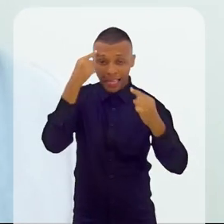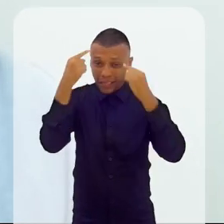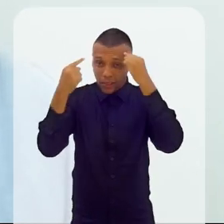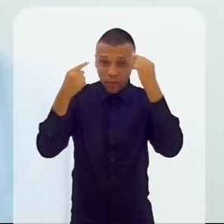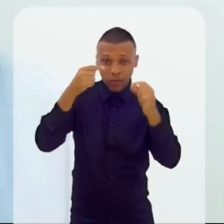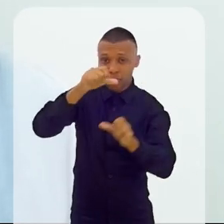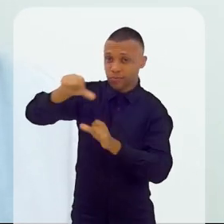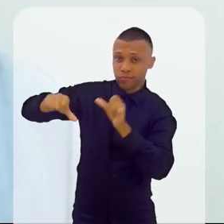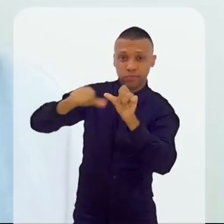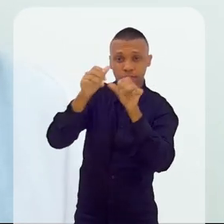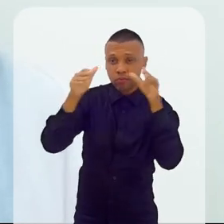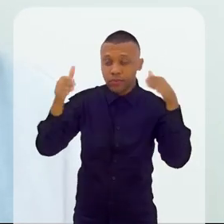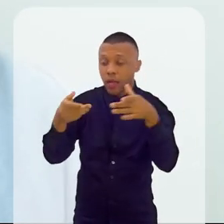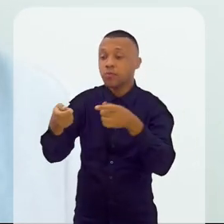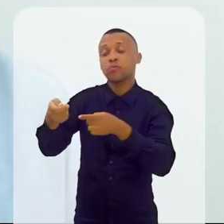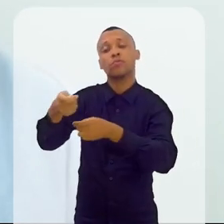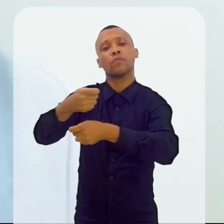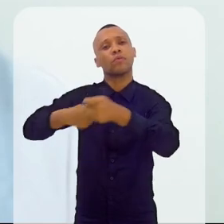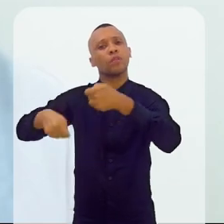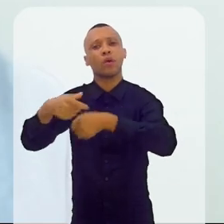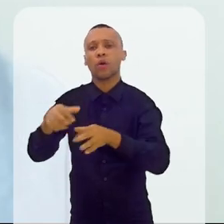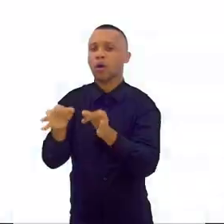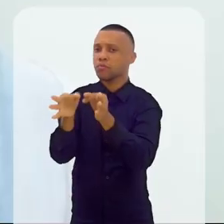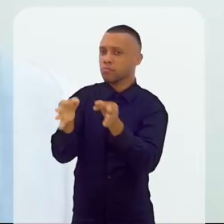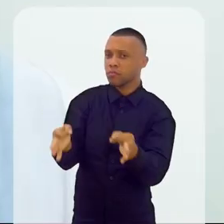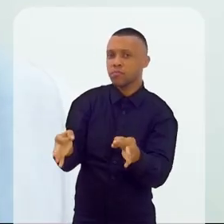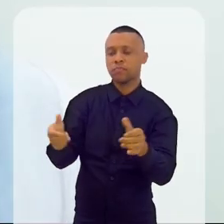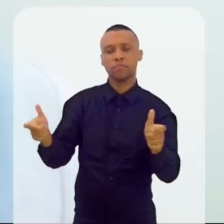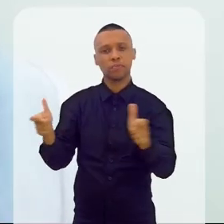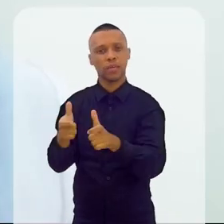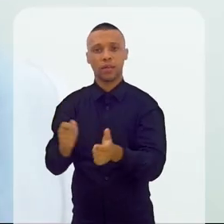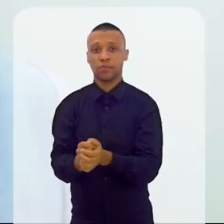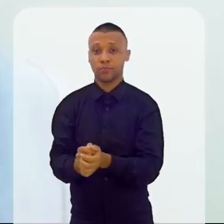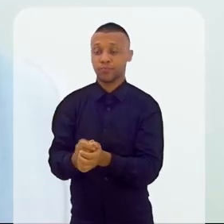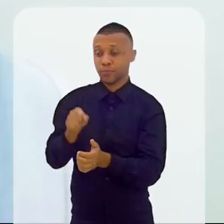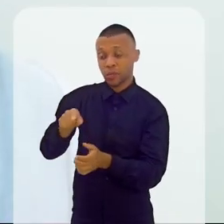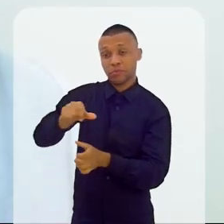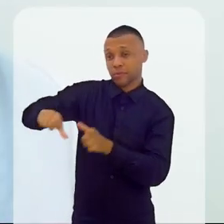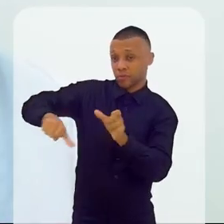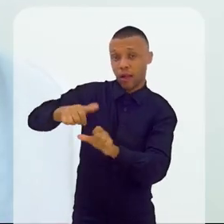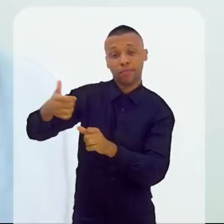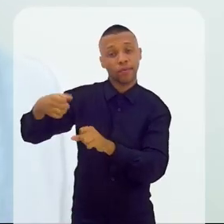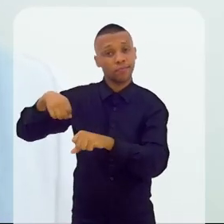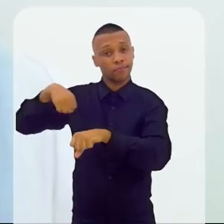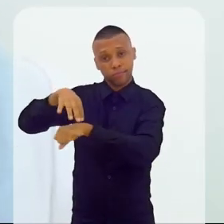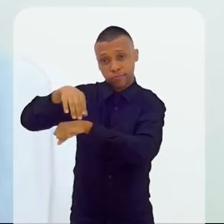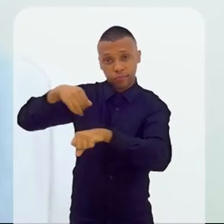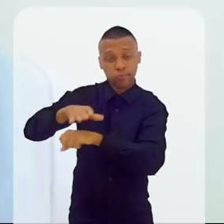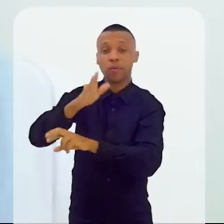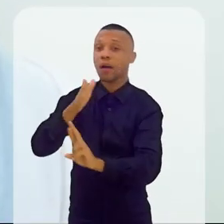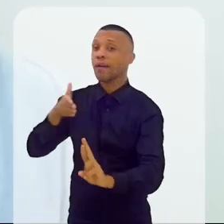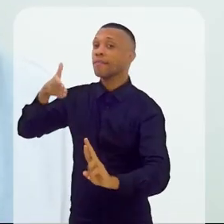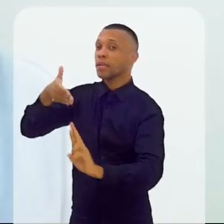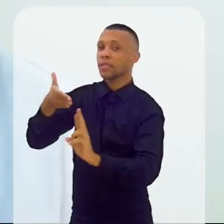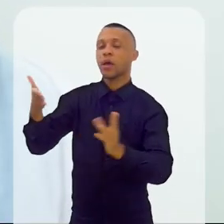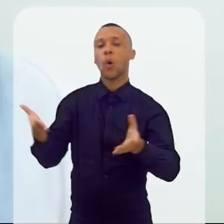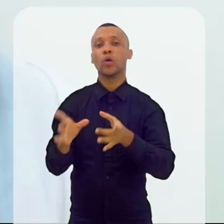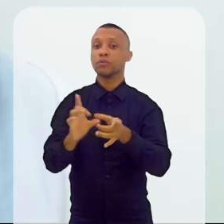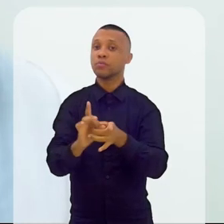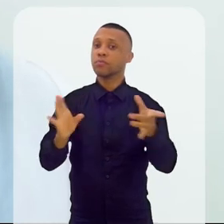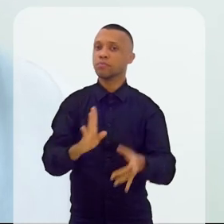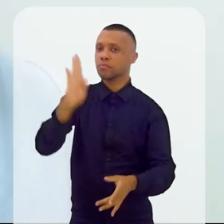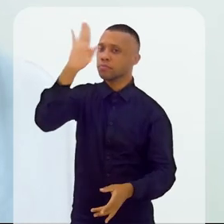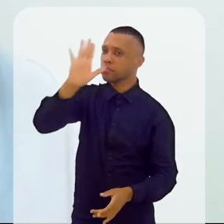tecnologia e inovação voltada aos pequenos negócios. Essas práticas se transformam em informação e referência hoje